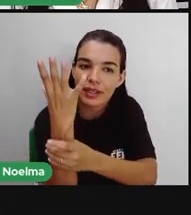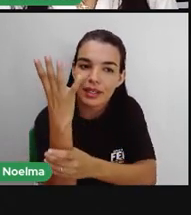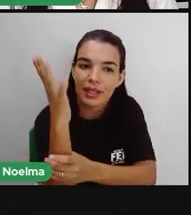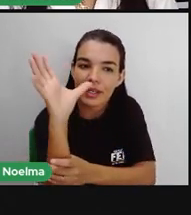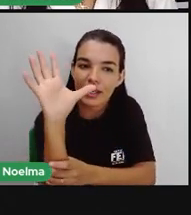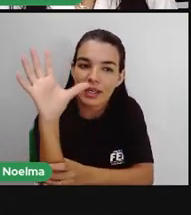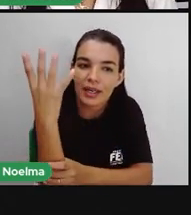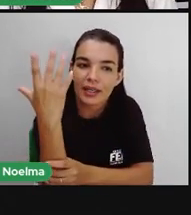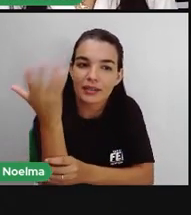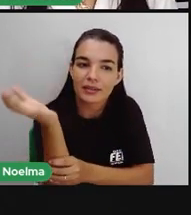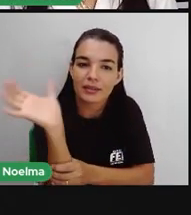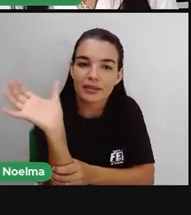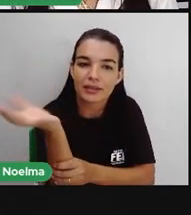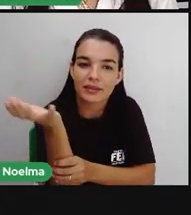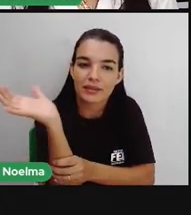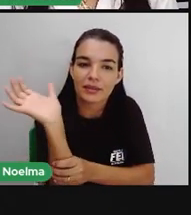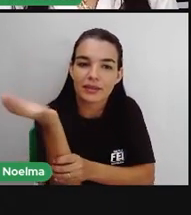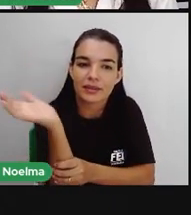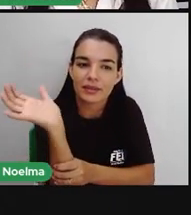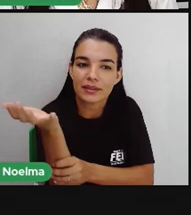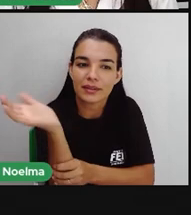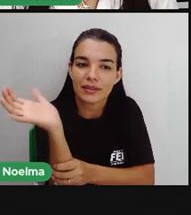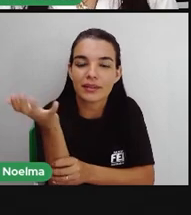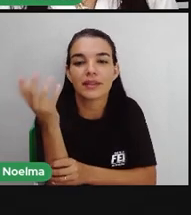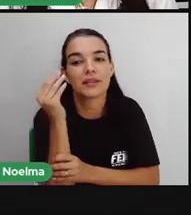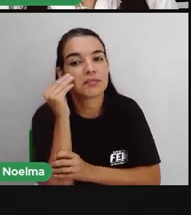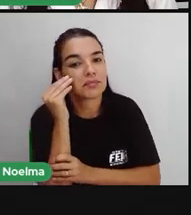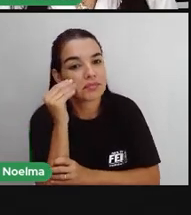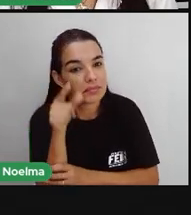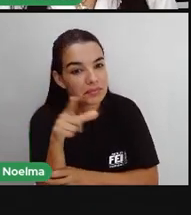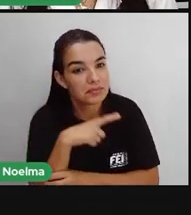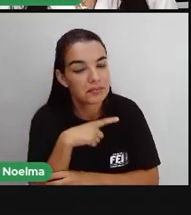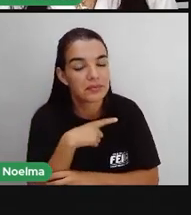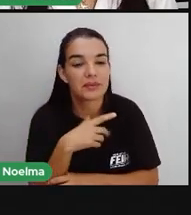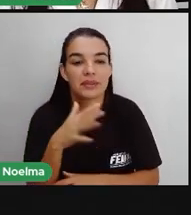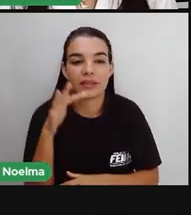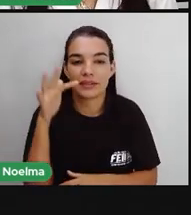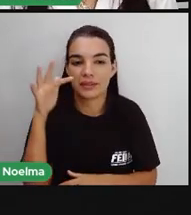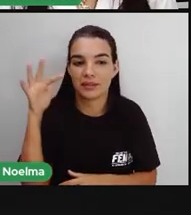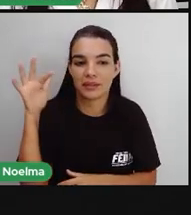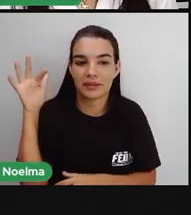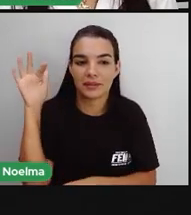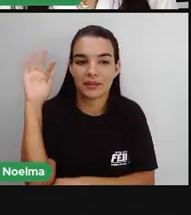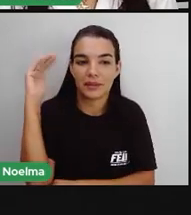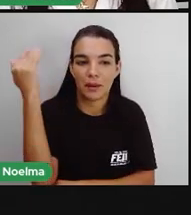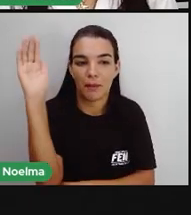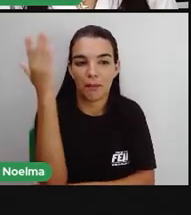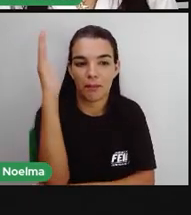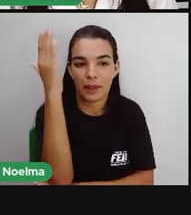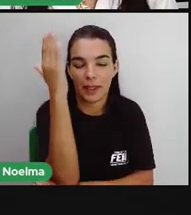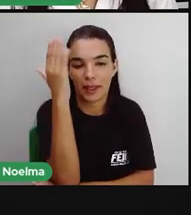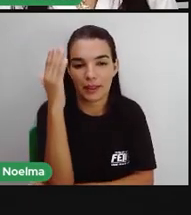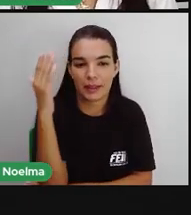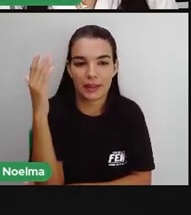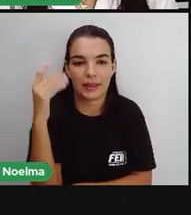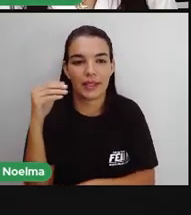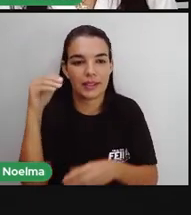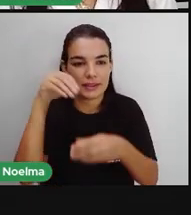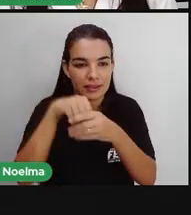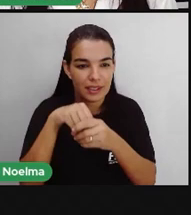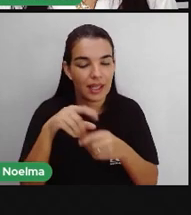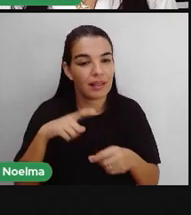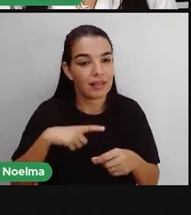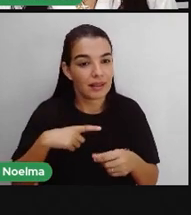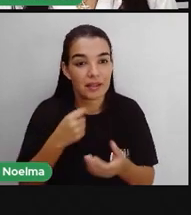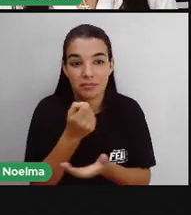a Ultriculária, a Cabomba, né? E muitos desses utilizados para fins